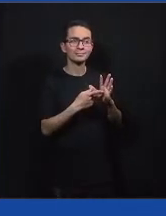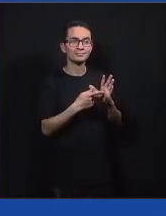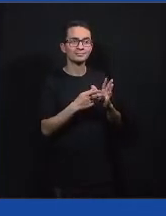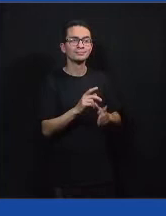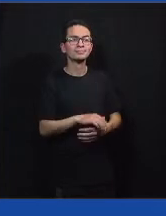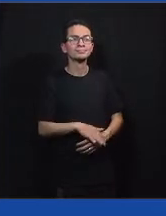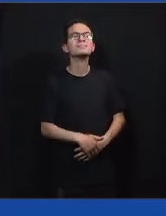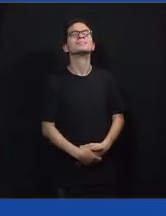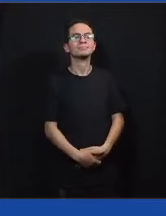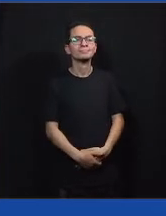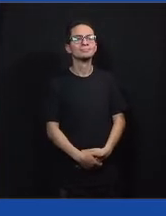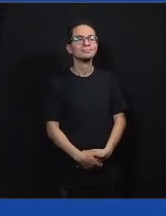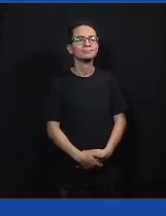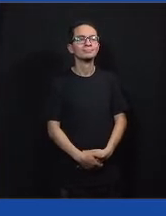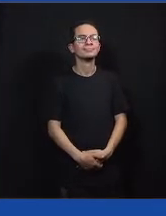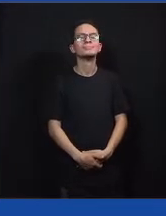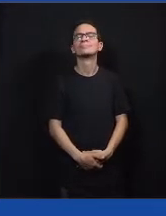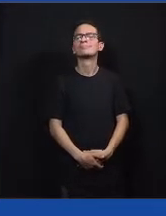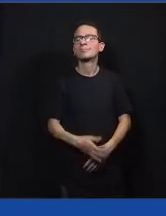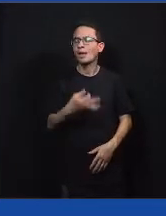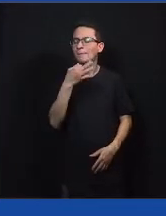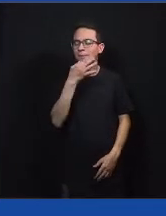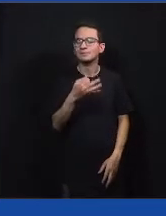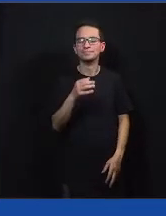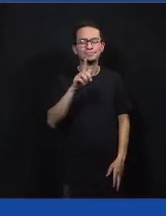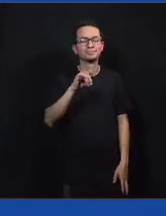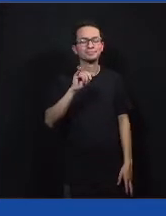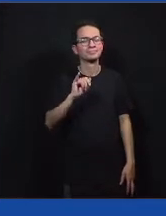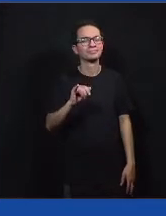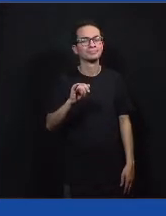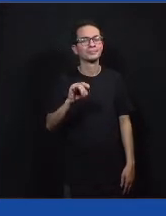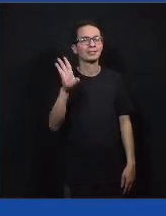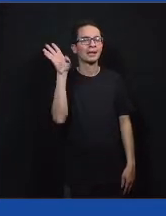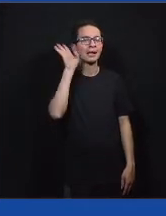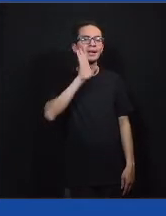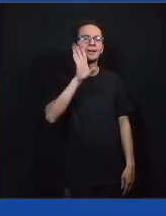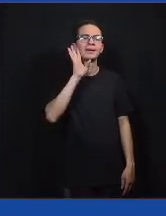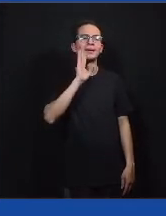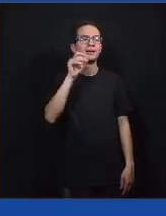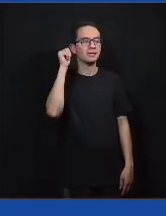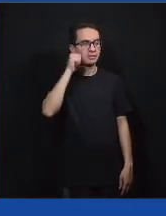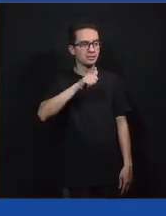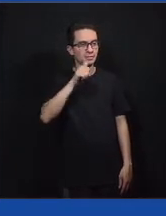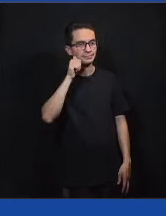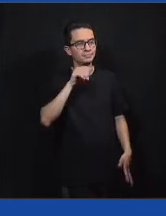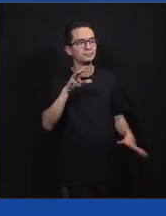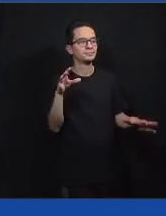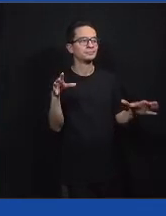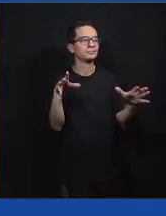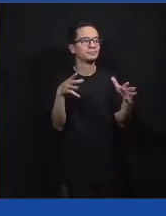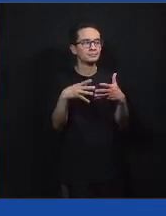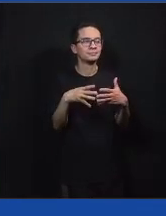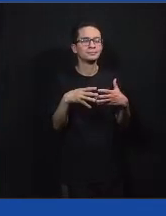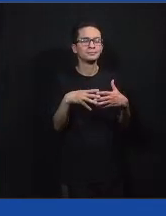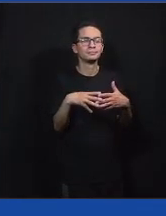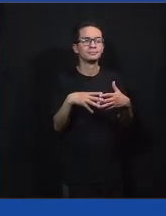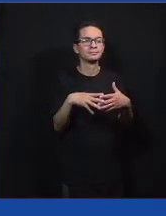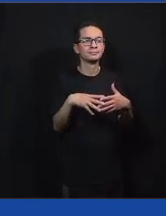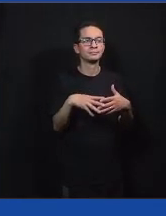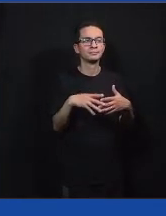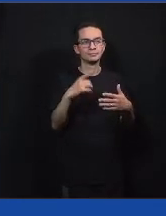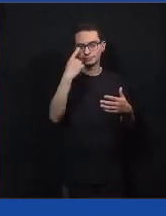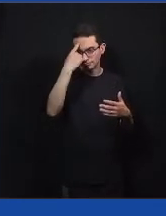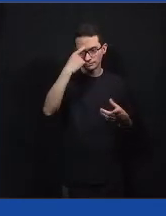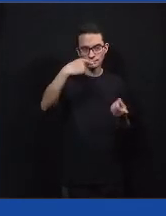Gabi, quer comentar? Comento. Foi muito legal o grupo das mulheres. Foi um grupo que tenho carinho enorme por todos os membros,